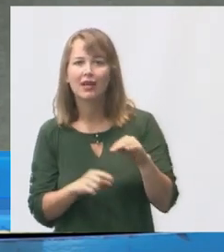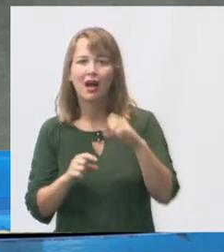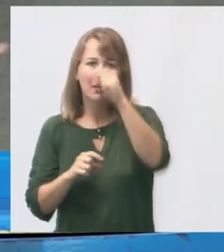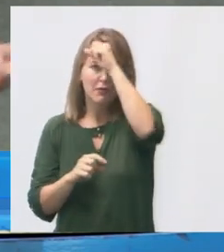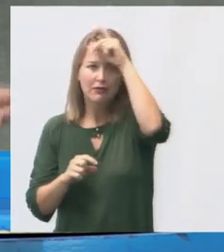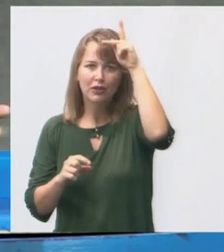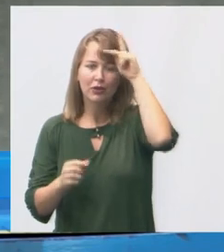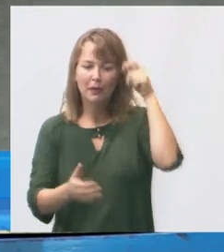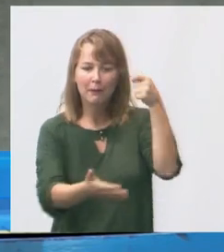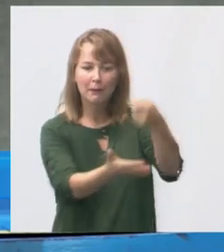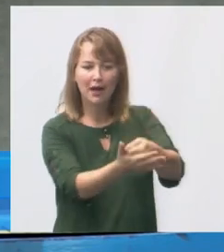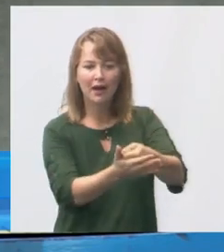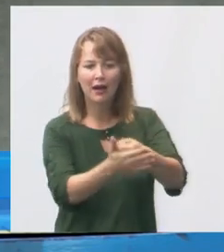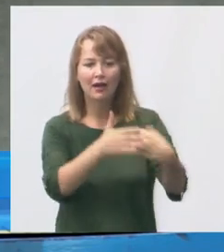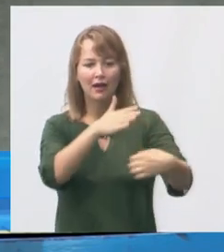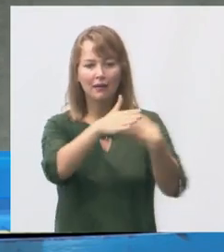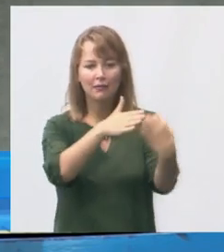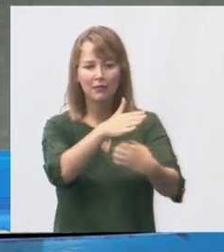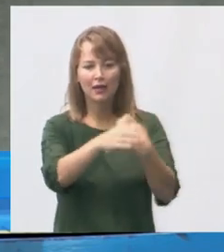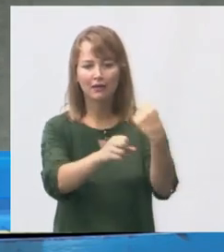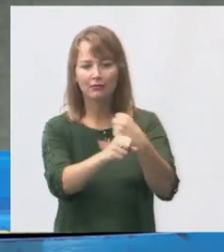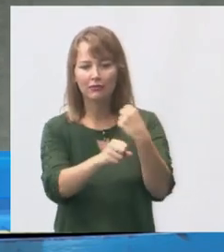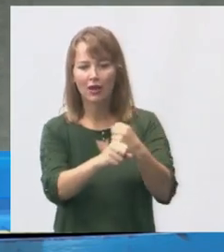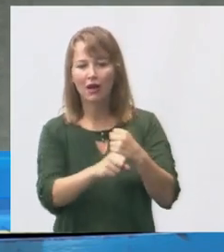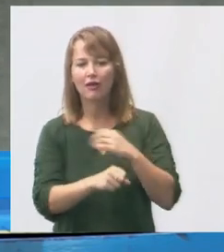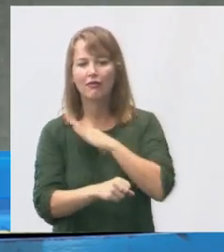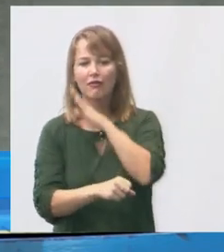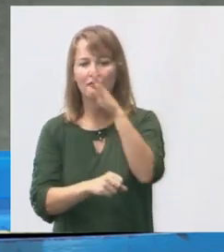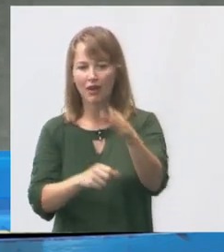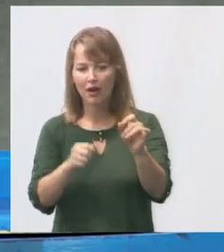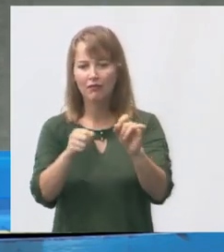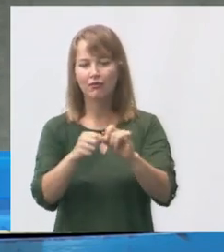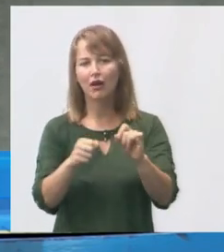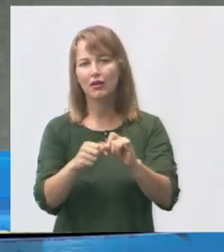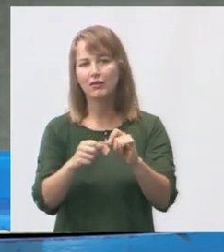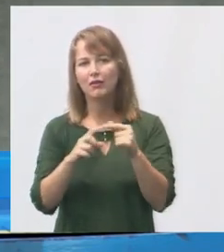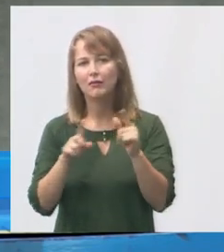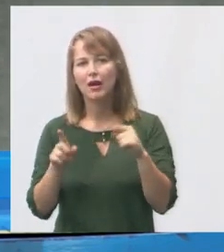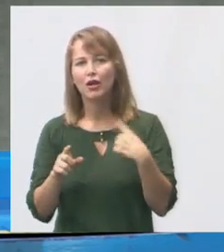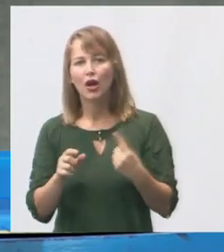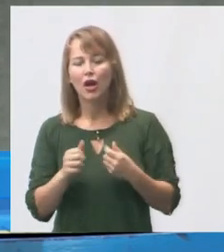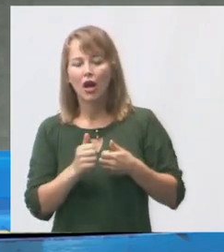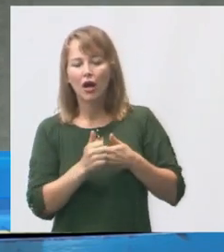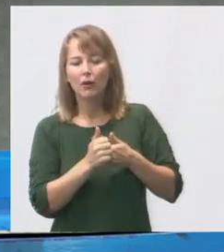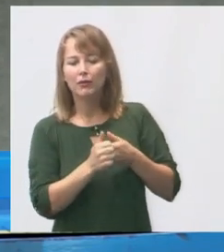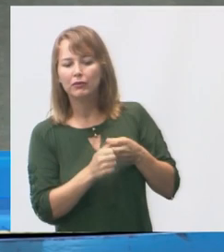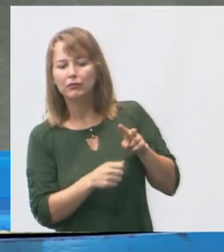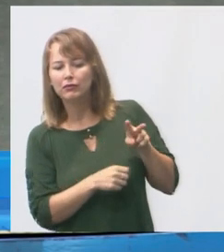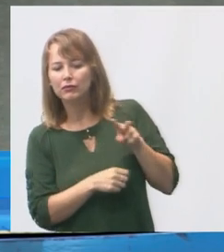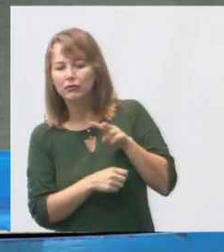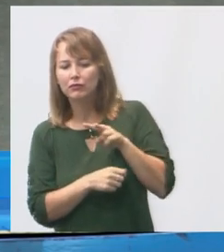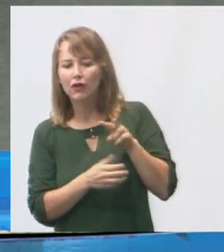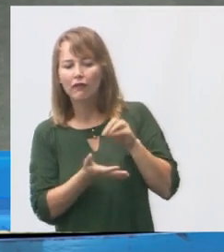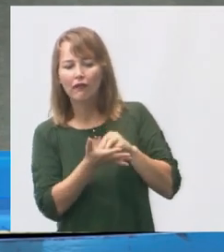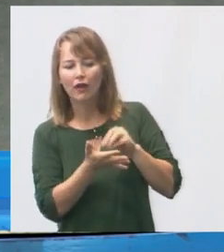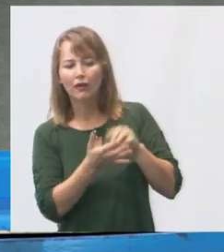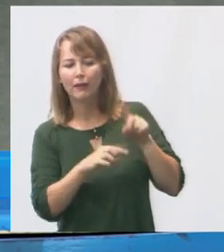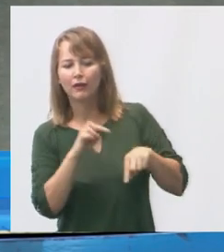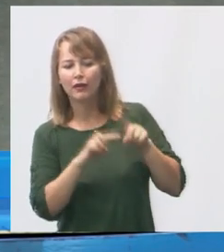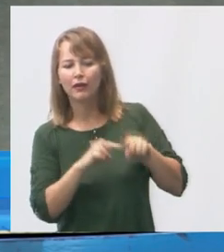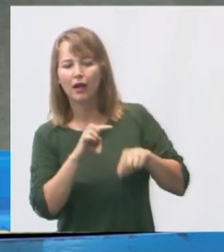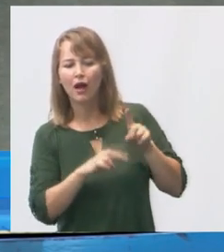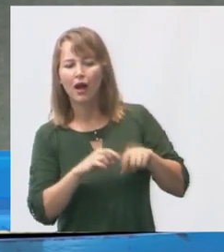e a empreiteira vai cumprir. Só que nós estamos acompanhando. Então, está faltando material. Os